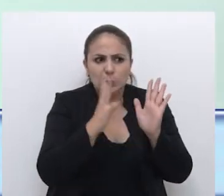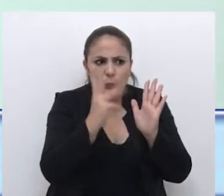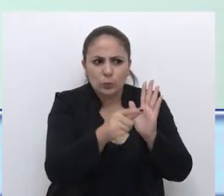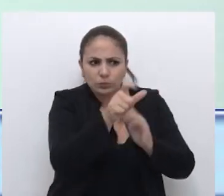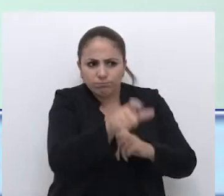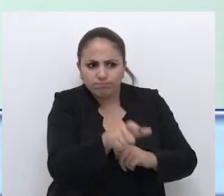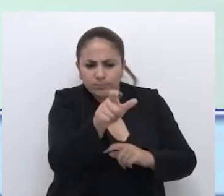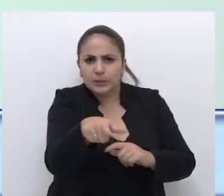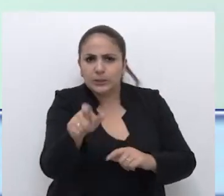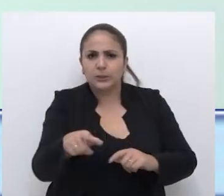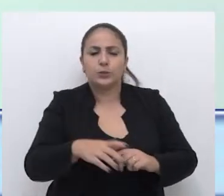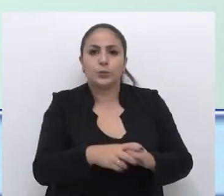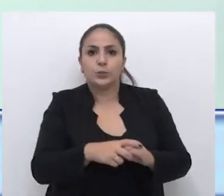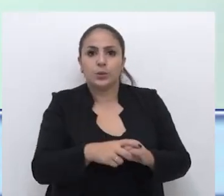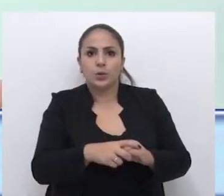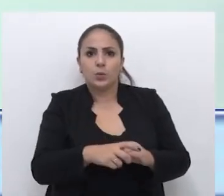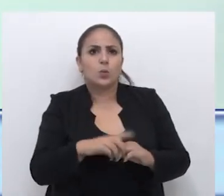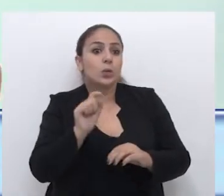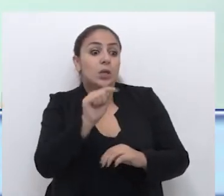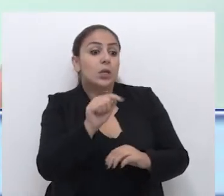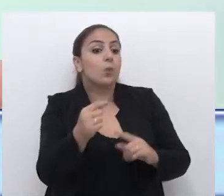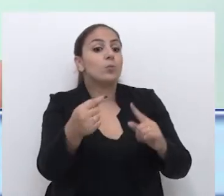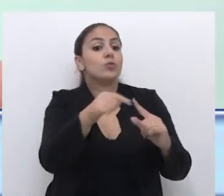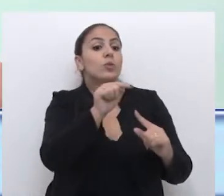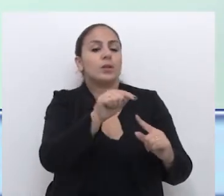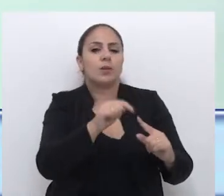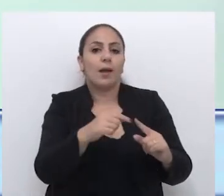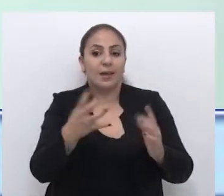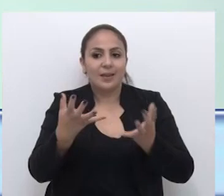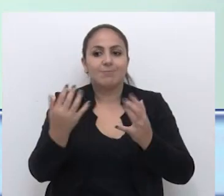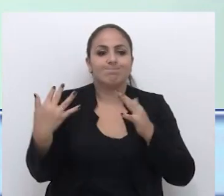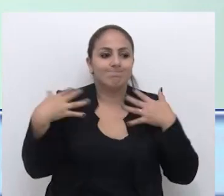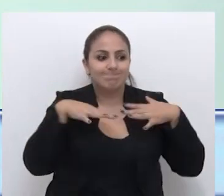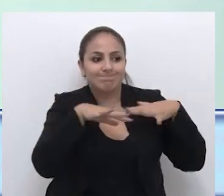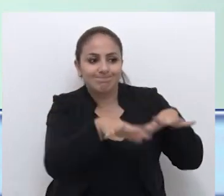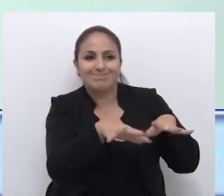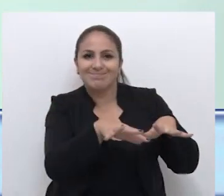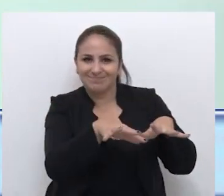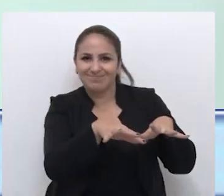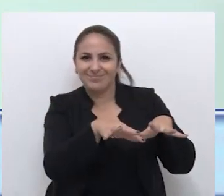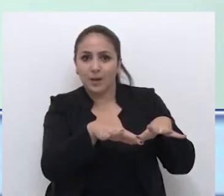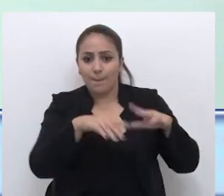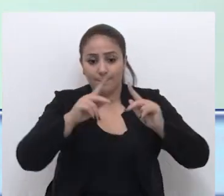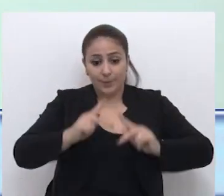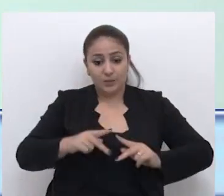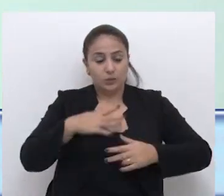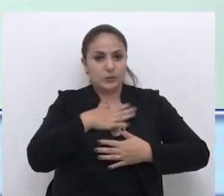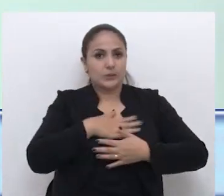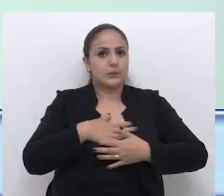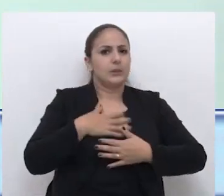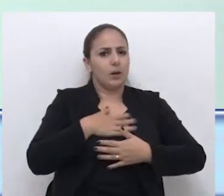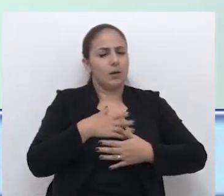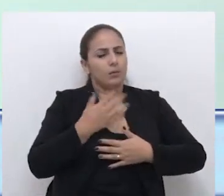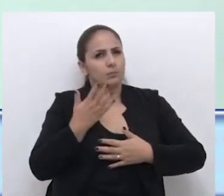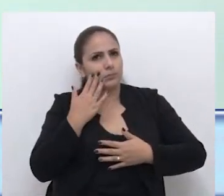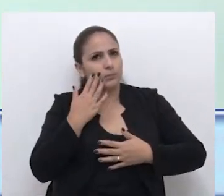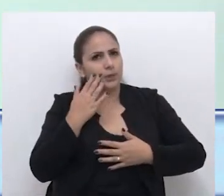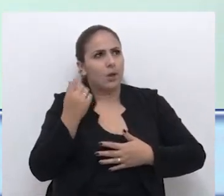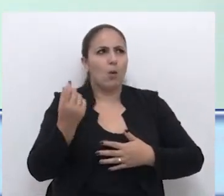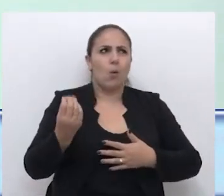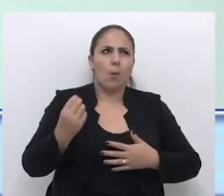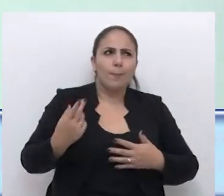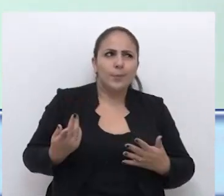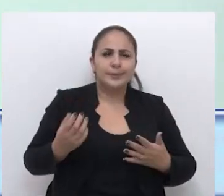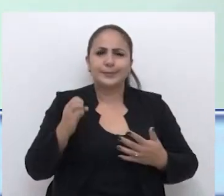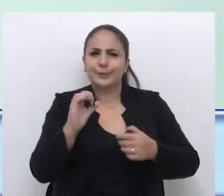errado. O eles estavam buscando? Exatamente essa atenção. Então outros meninos que possam estar passando por situações semelhantes opa, talvez se eu fizer